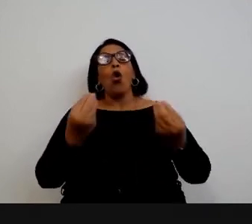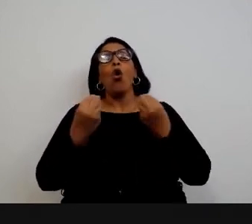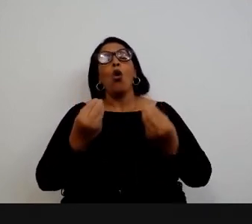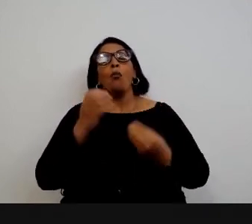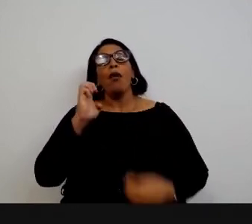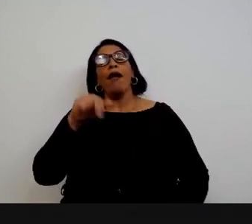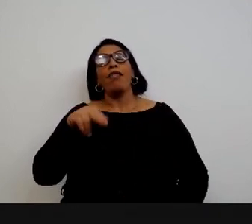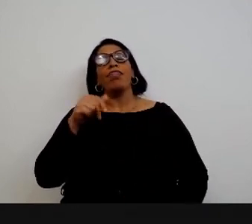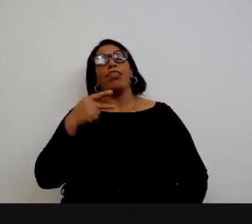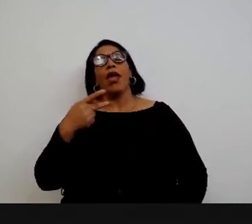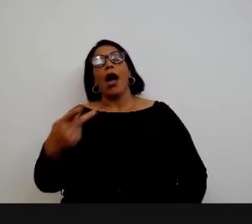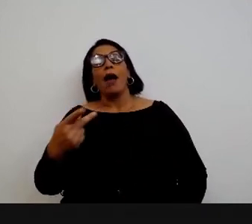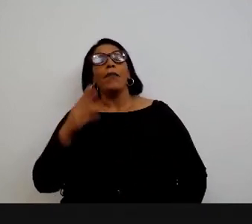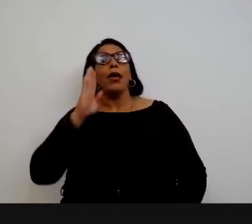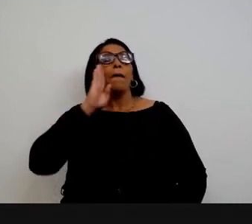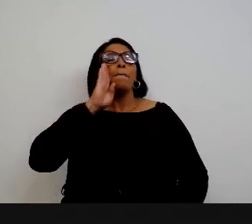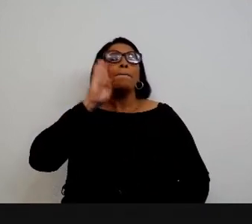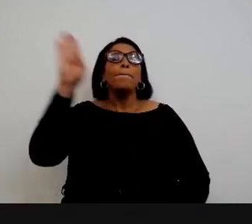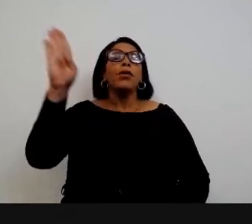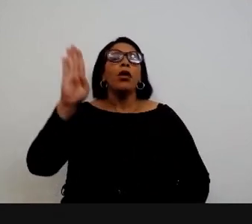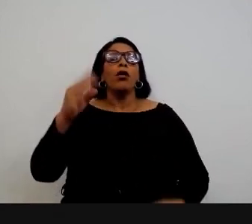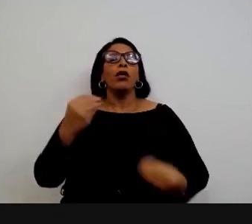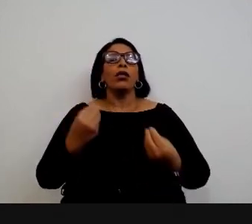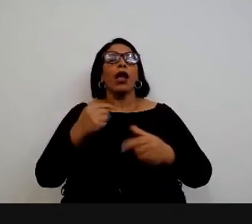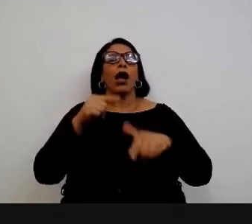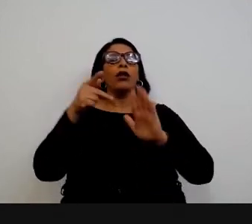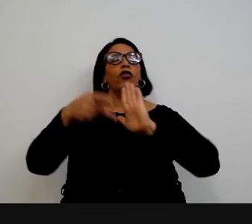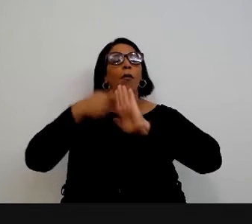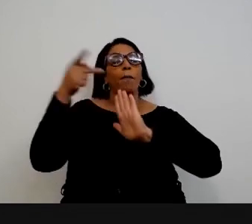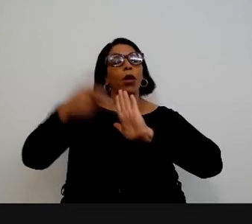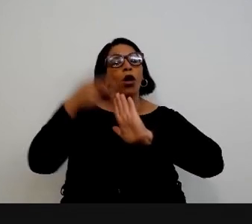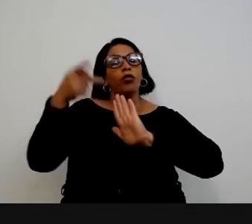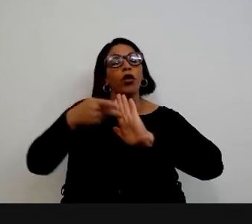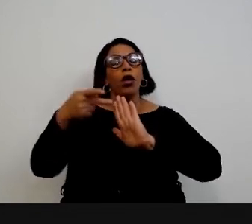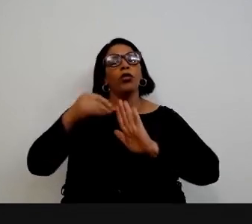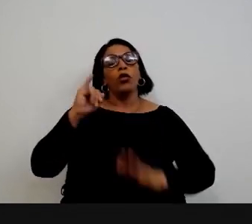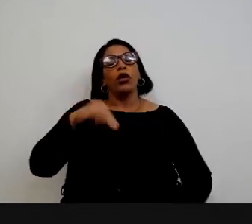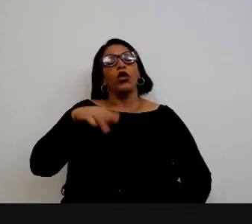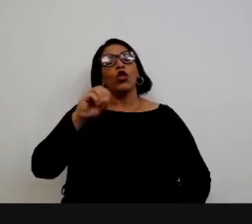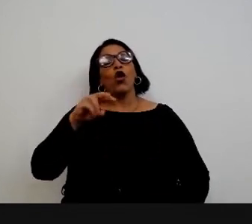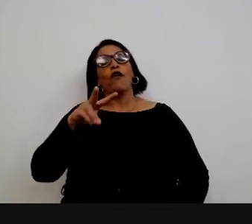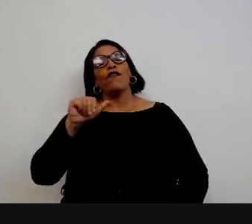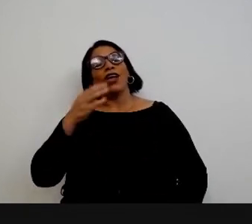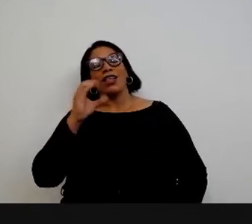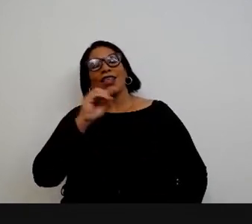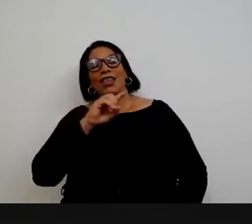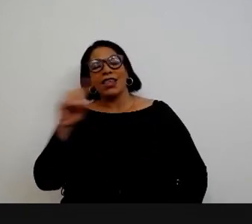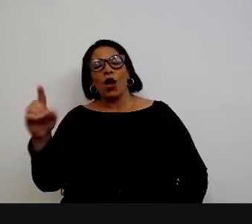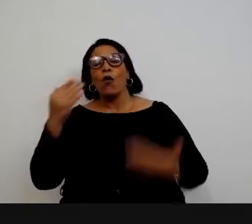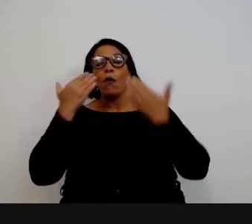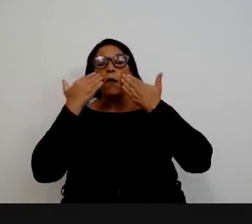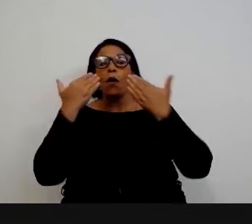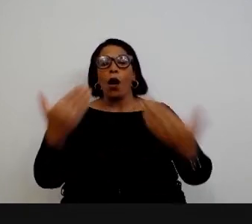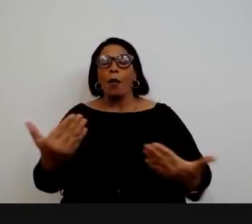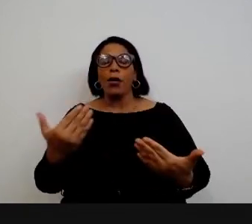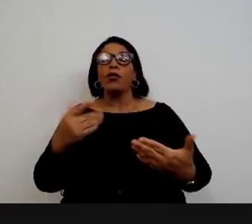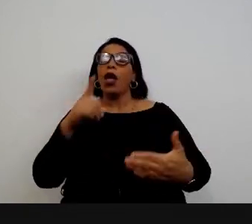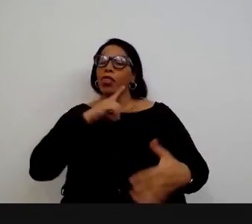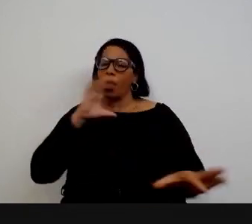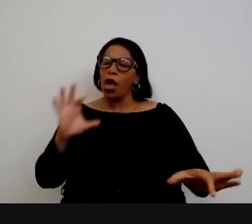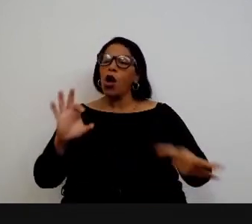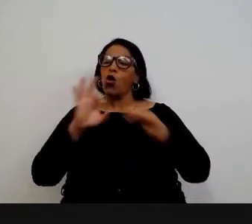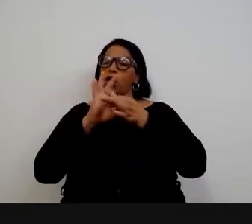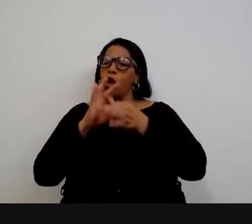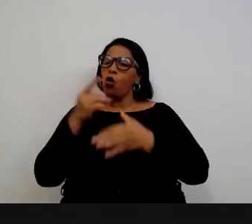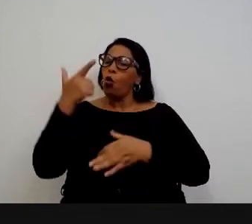ENAP se organiza para priorizar as demandas de projetos de inovação que são apresentados há parcerias